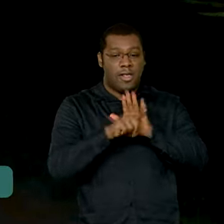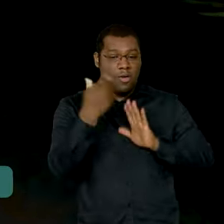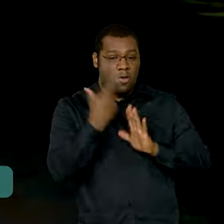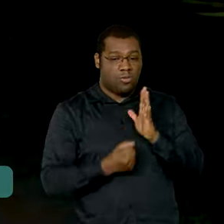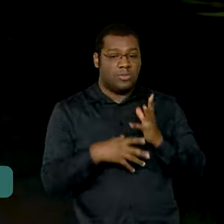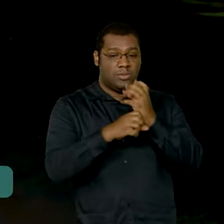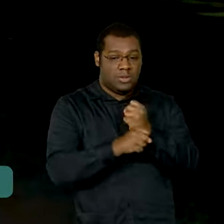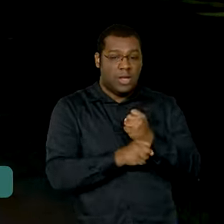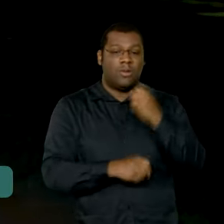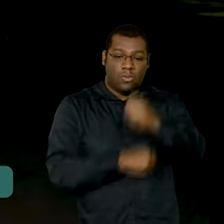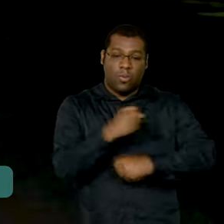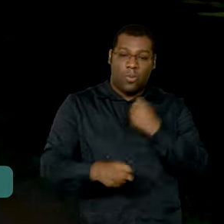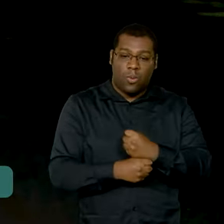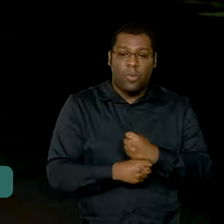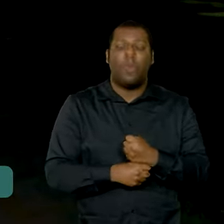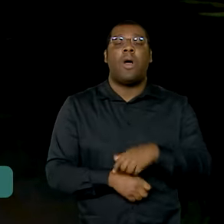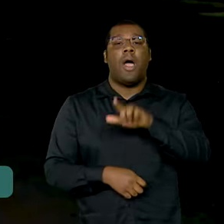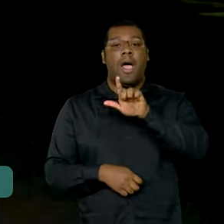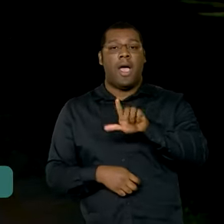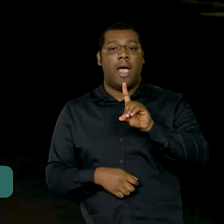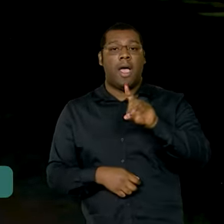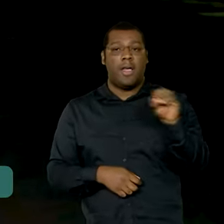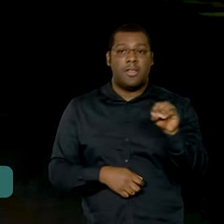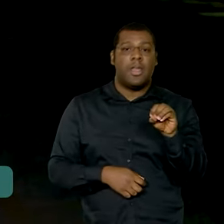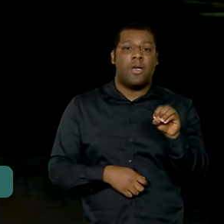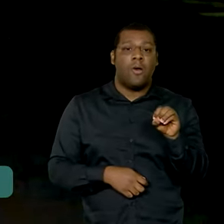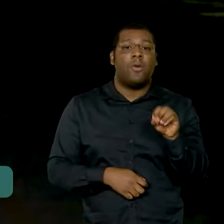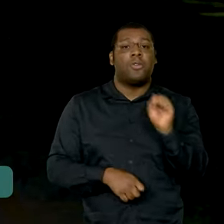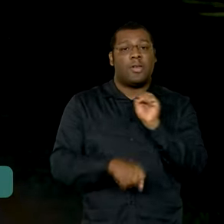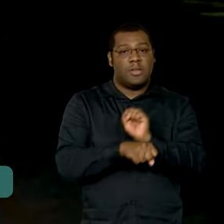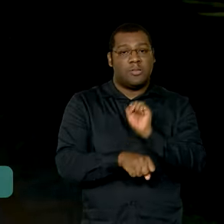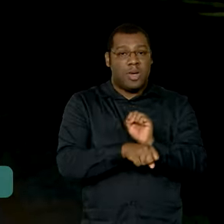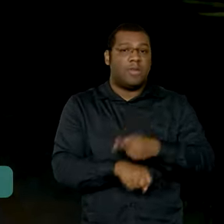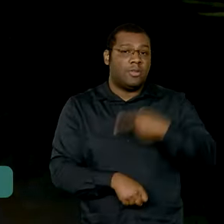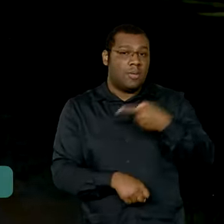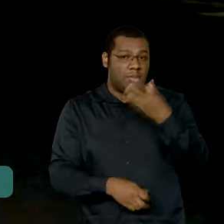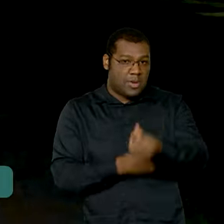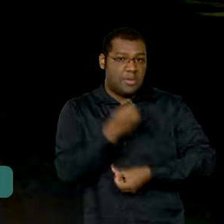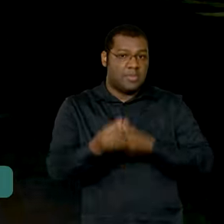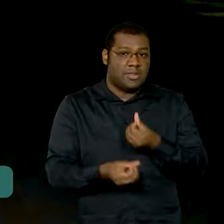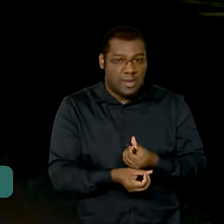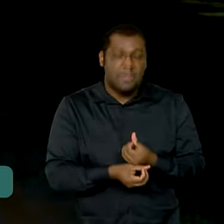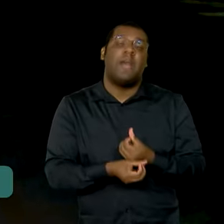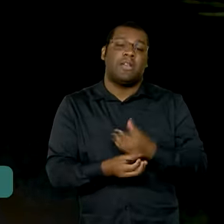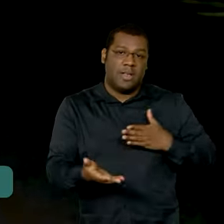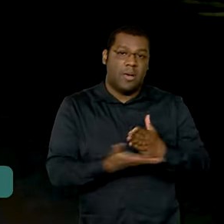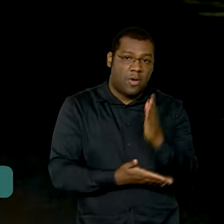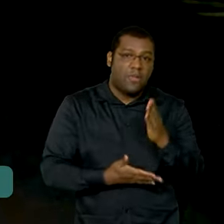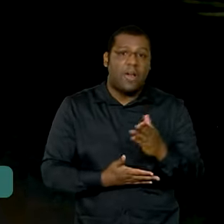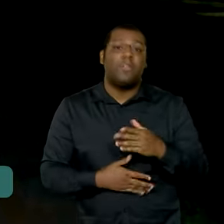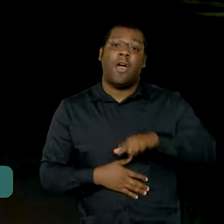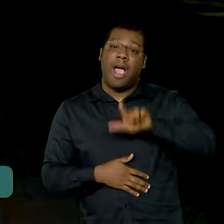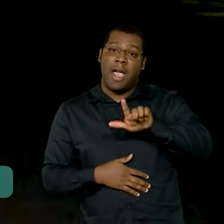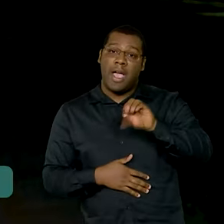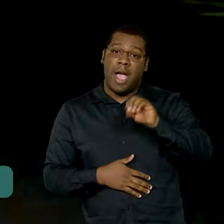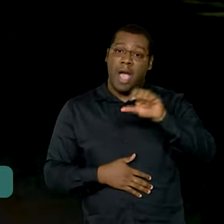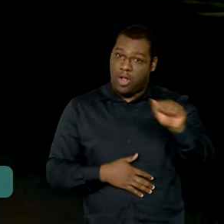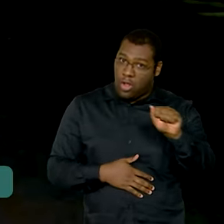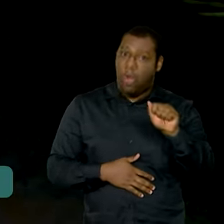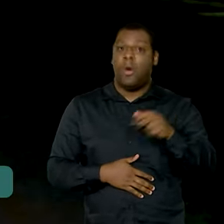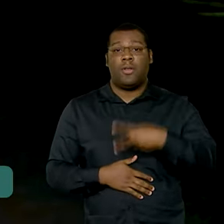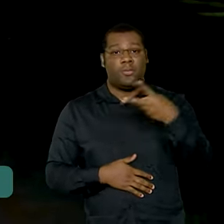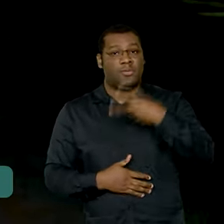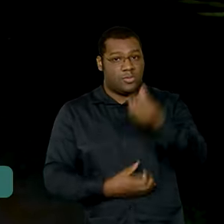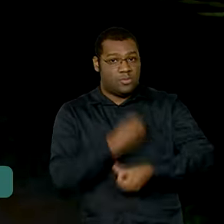Anual. Geralmente, a LDO é aprovada no primeiro semestre e a LOA no segundo semestre. A LOA